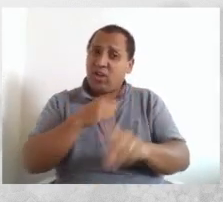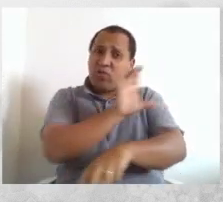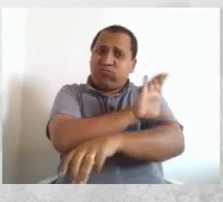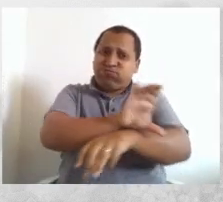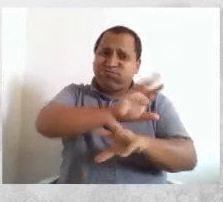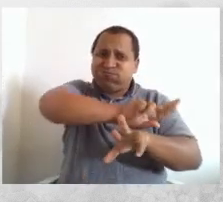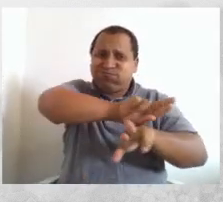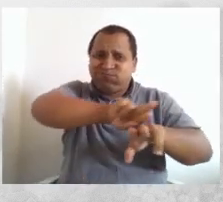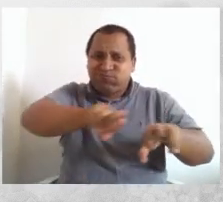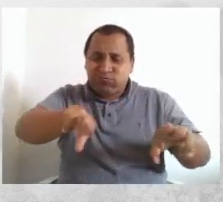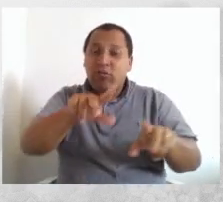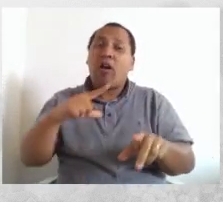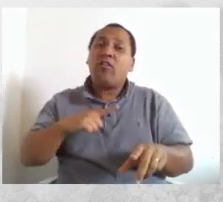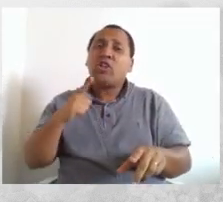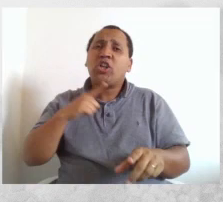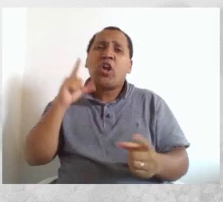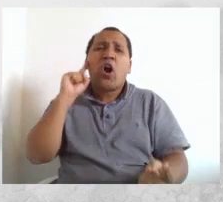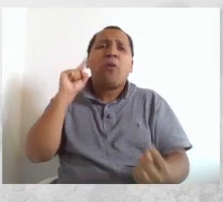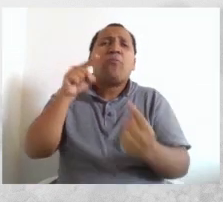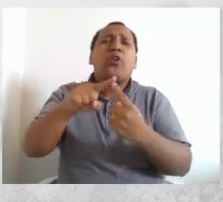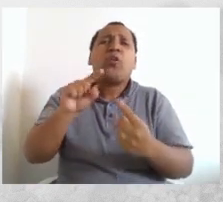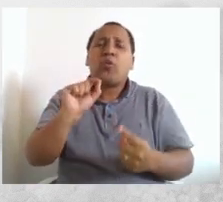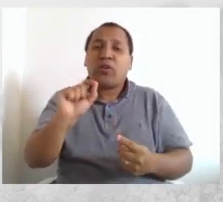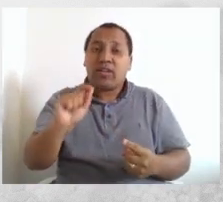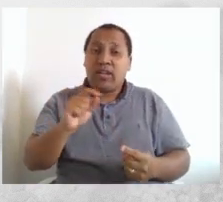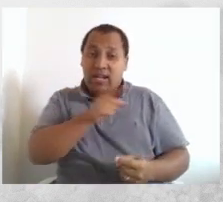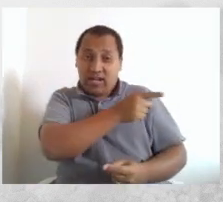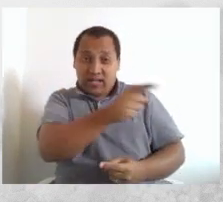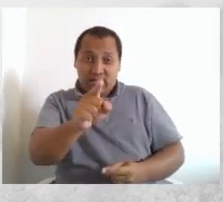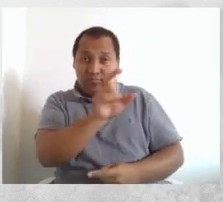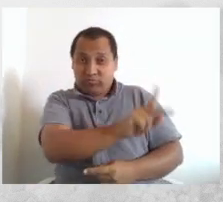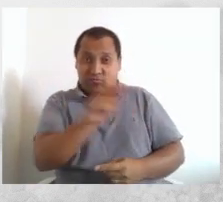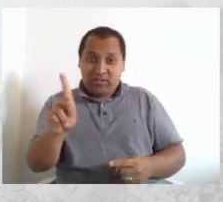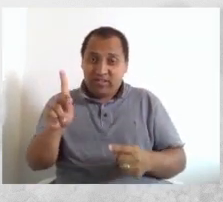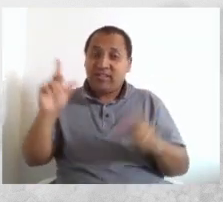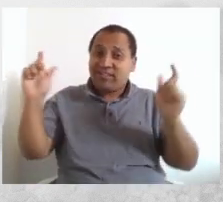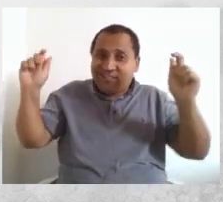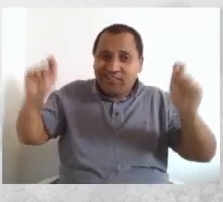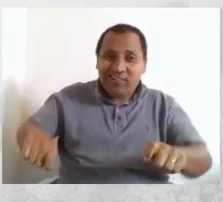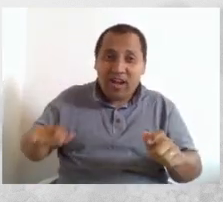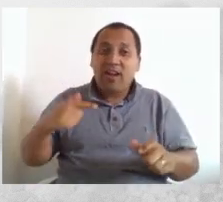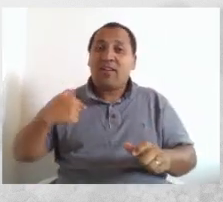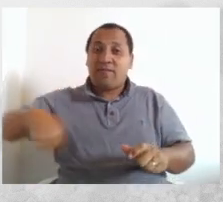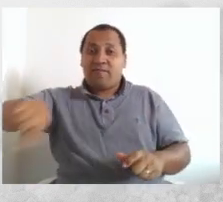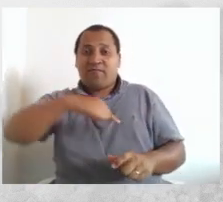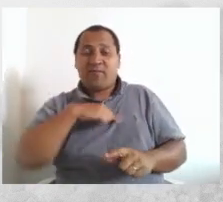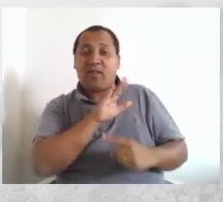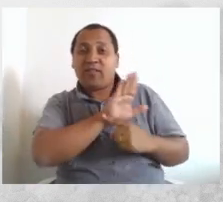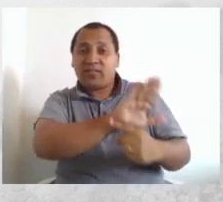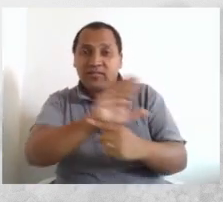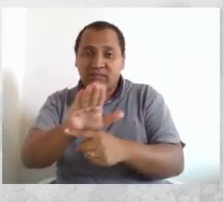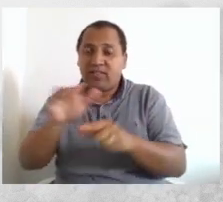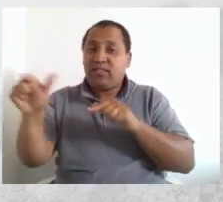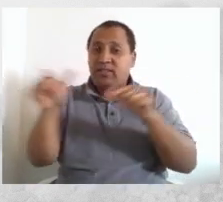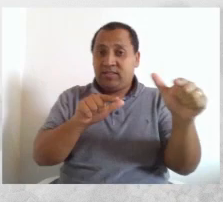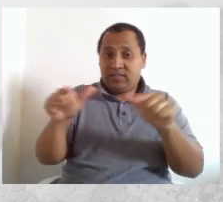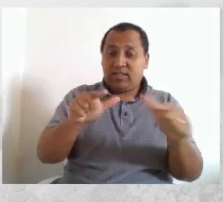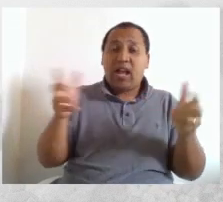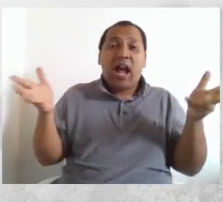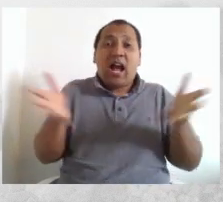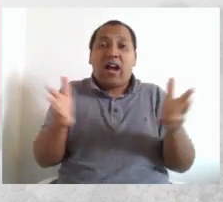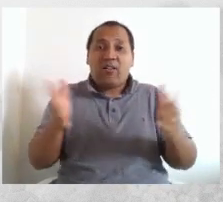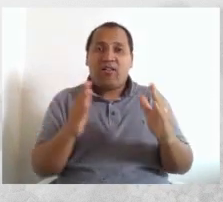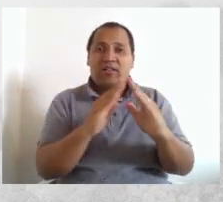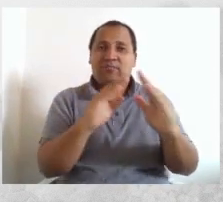visam a capacitação docente para que nós possamos atuar neste